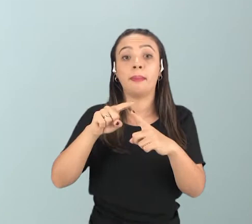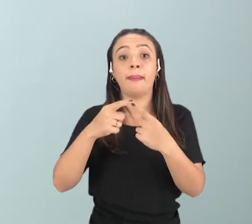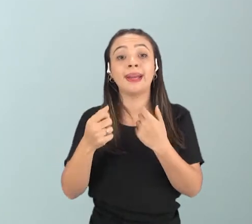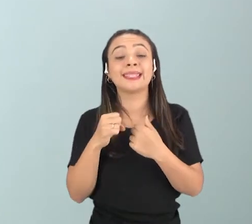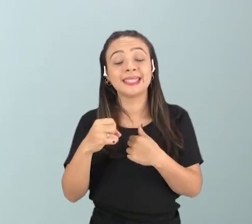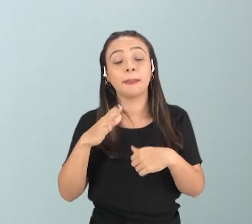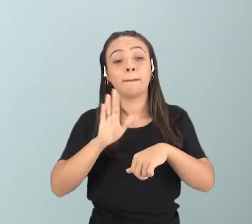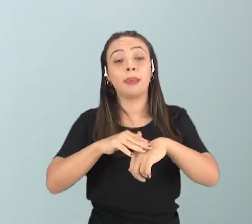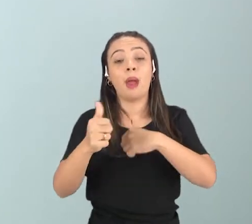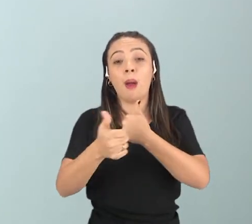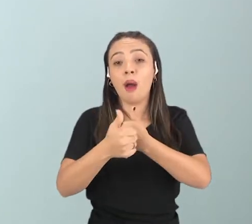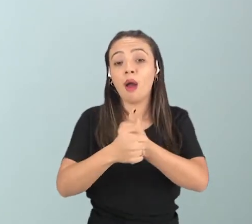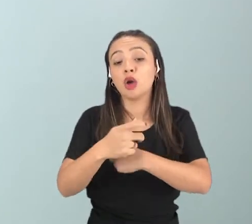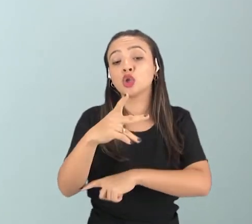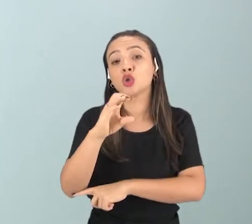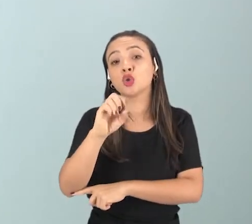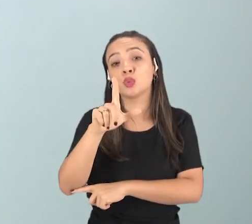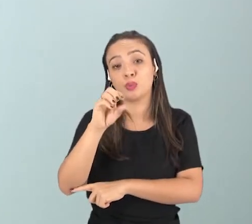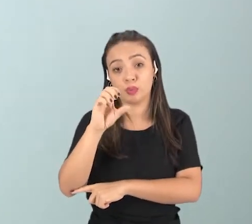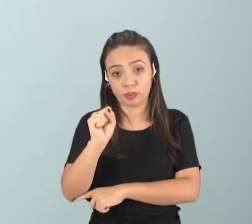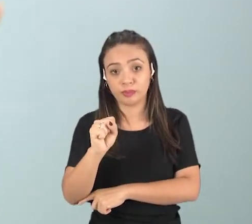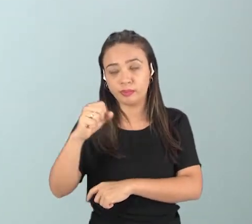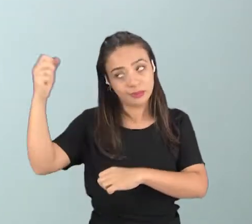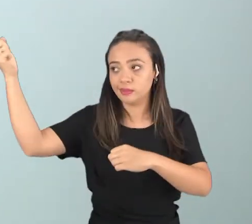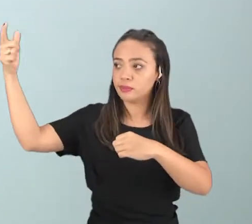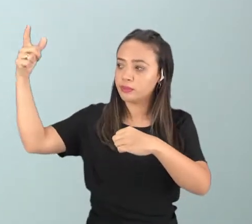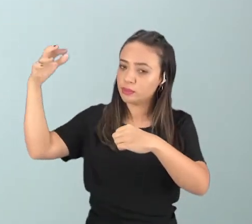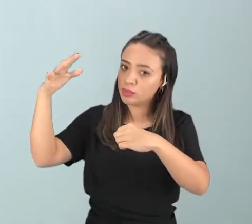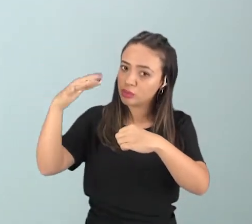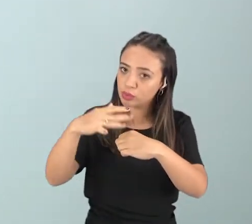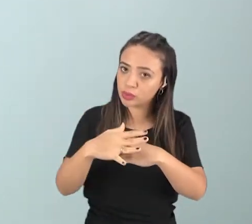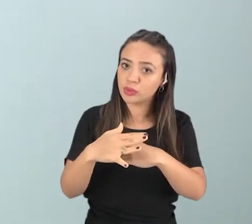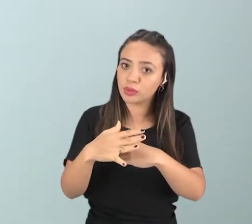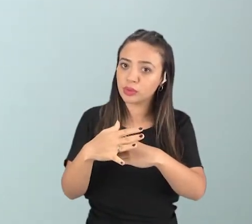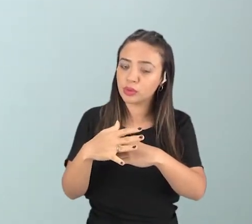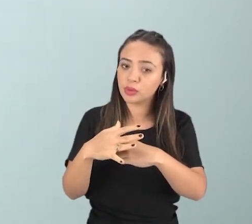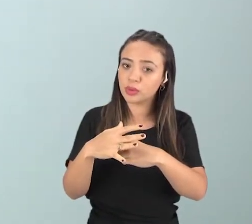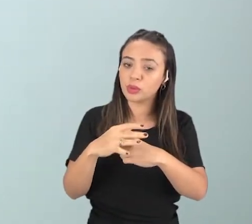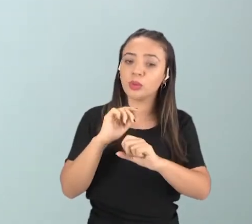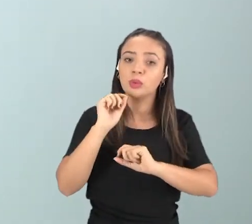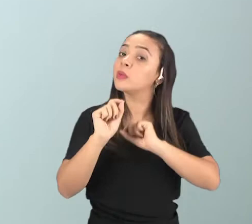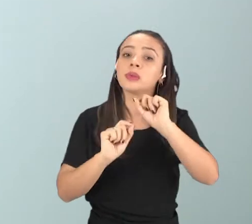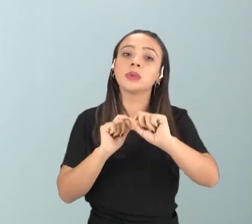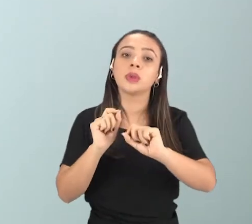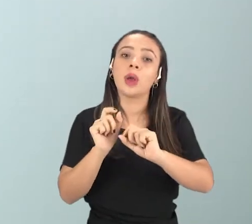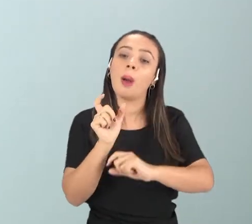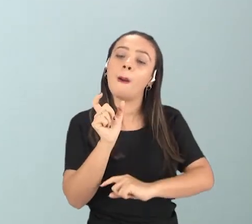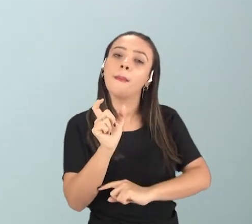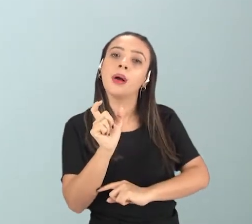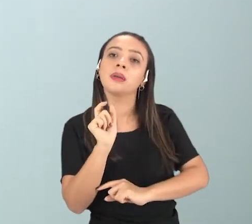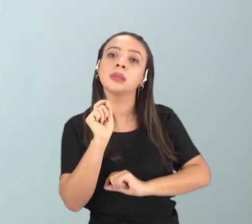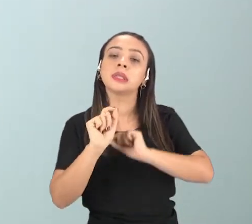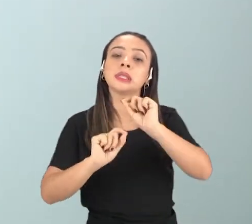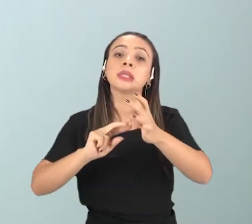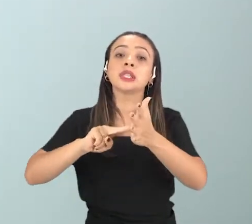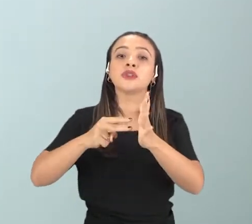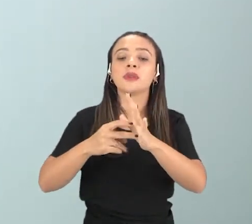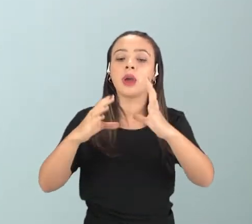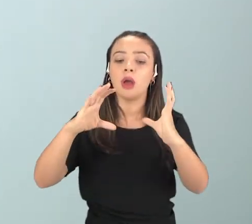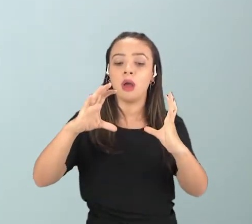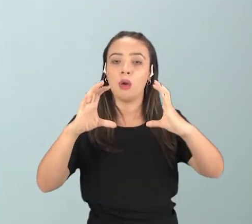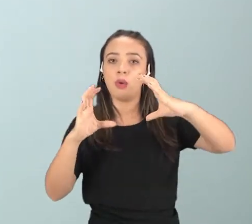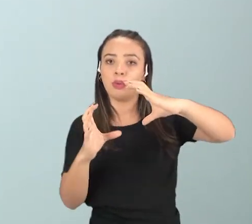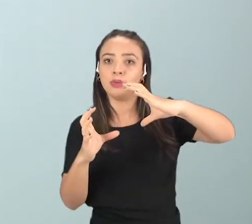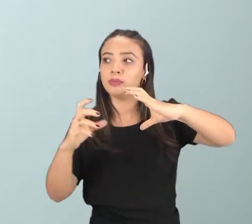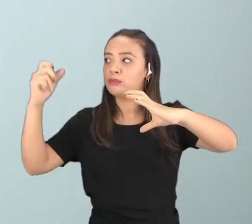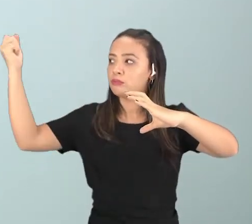polos, esses raios solares, eles atingem numa forma oblíqua, tá? O que é oblíquo? É uma palavra chique pra falar que é inclinado. Então, os